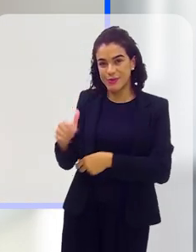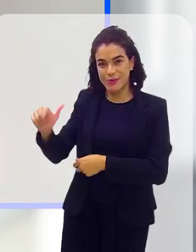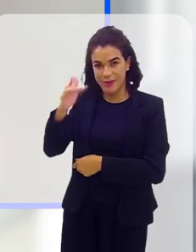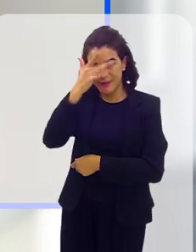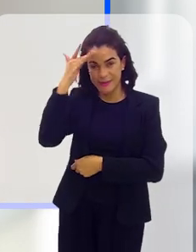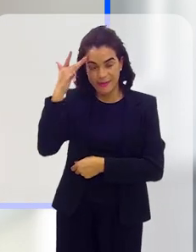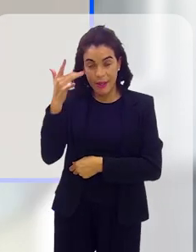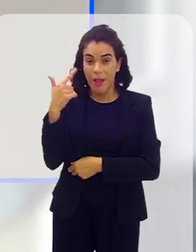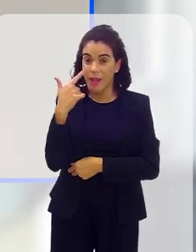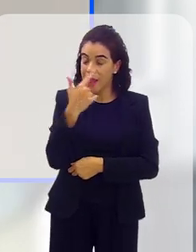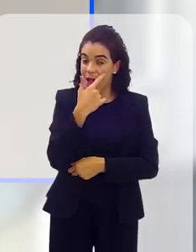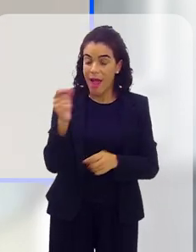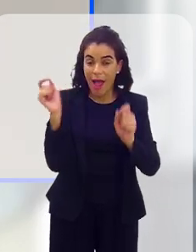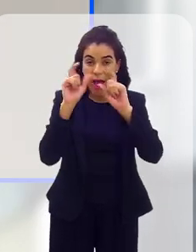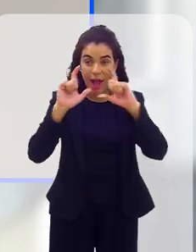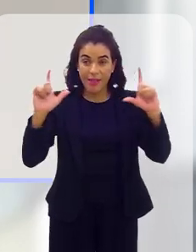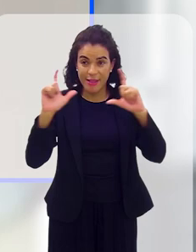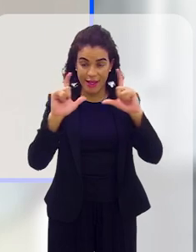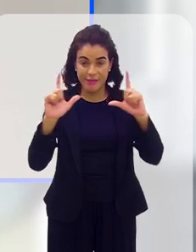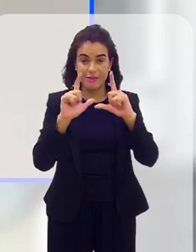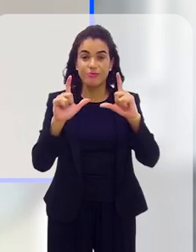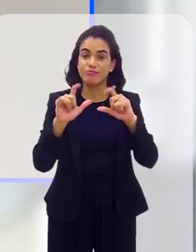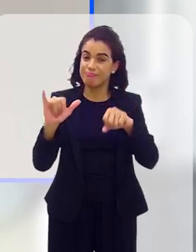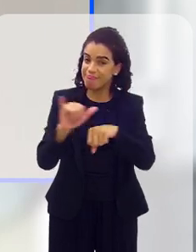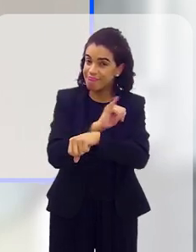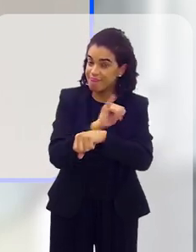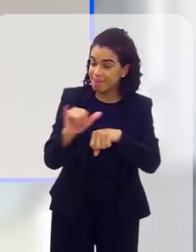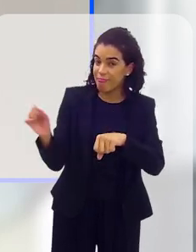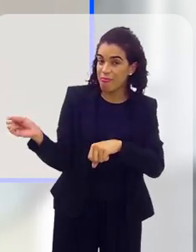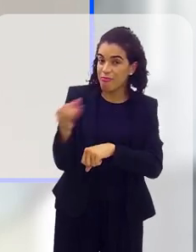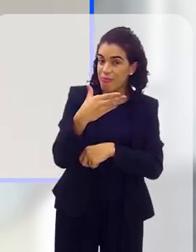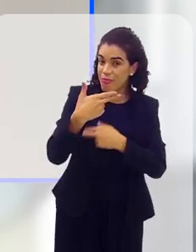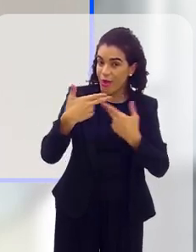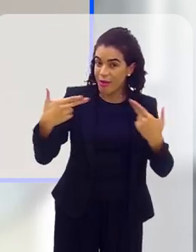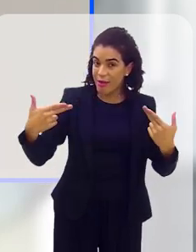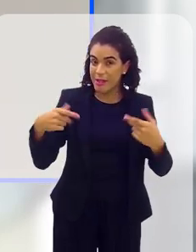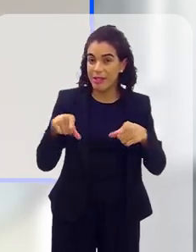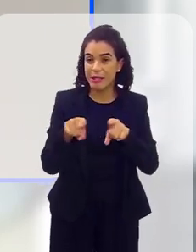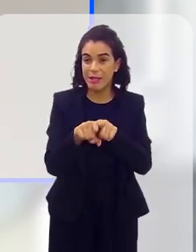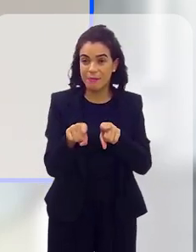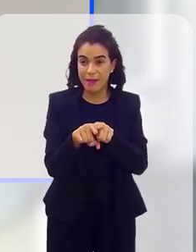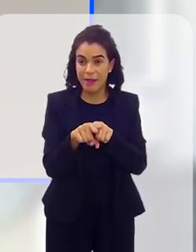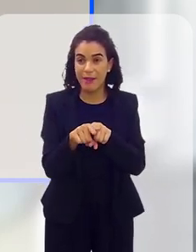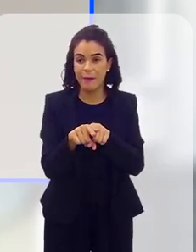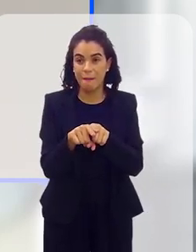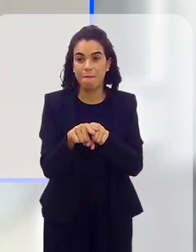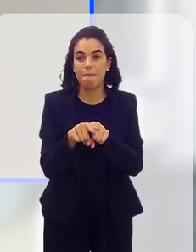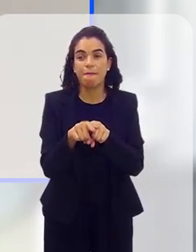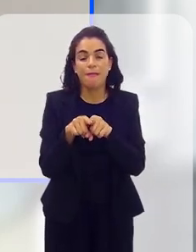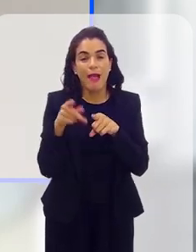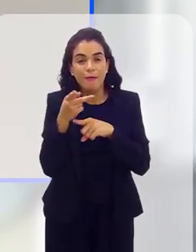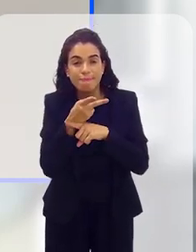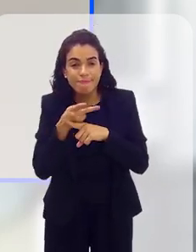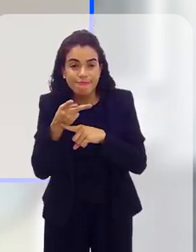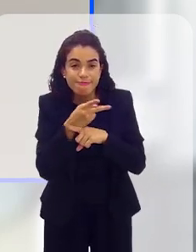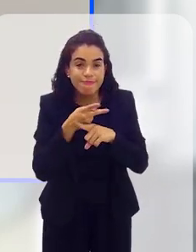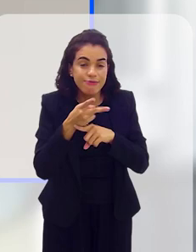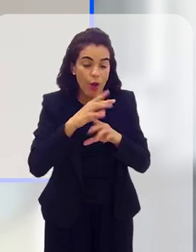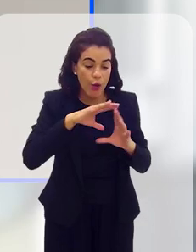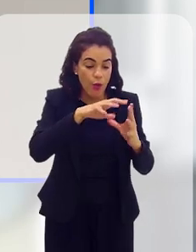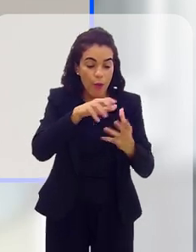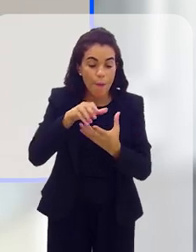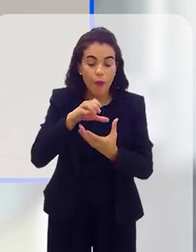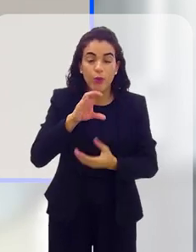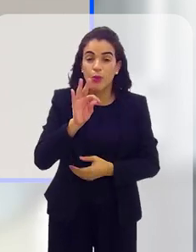de outros. Temos que estar com o olhar atento para essa dinâmica moderna e passar a